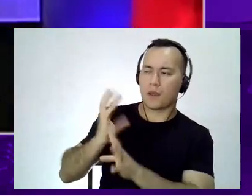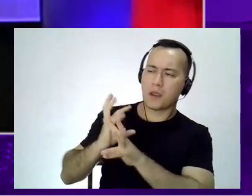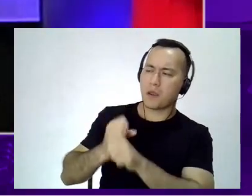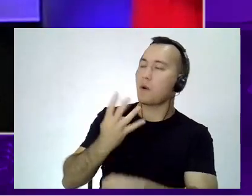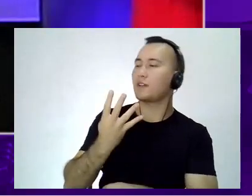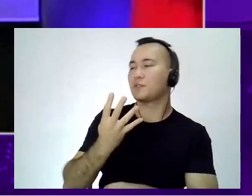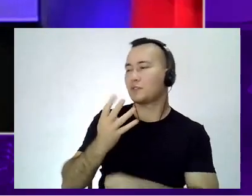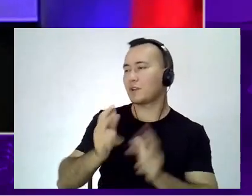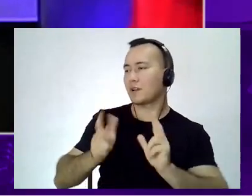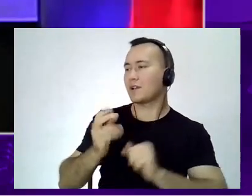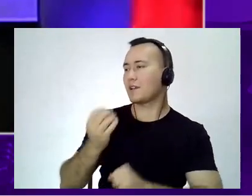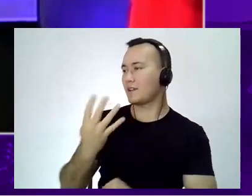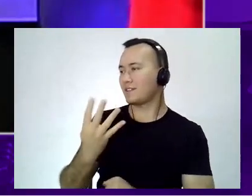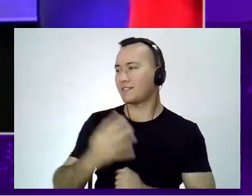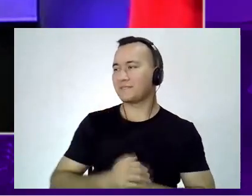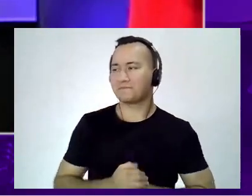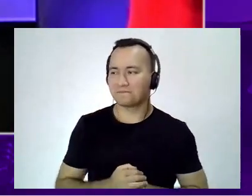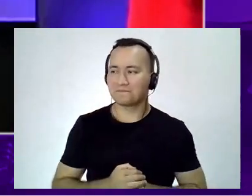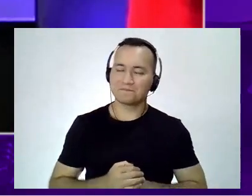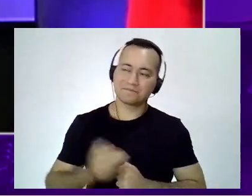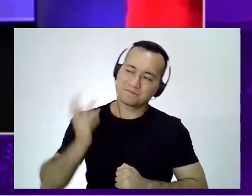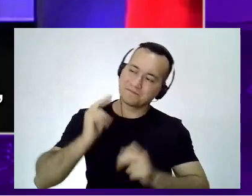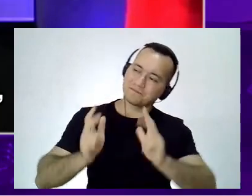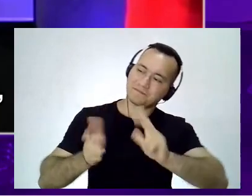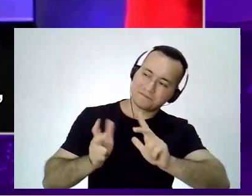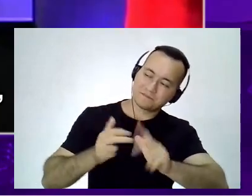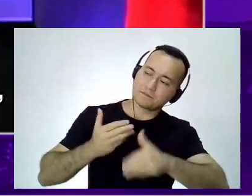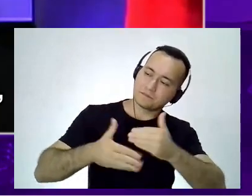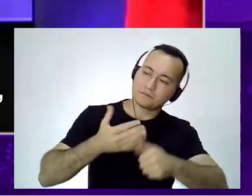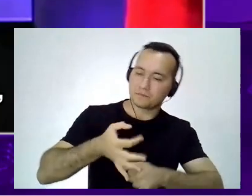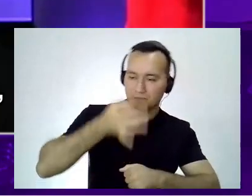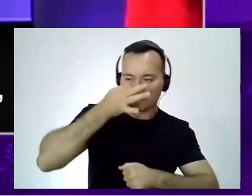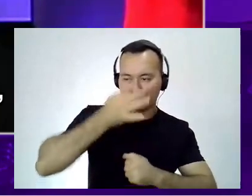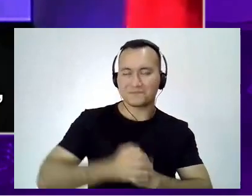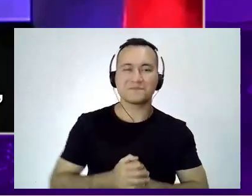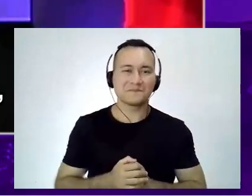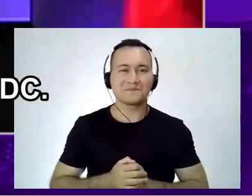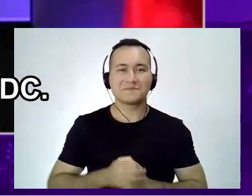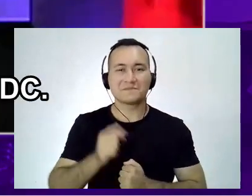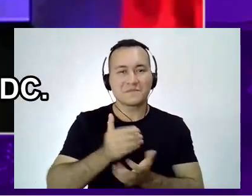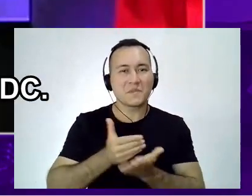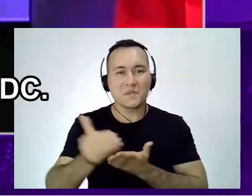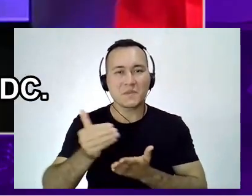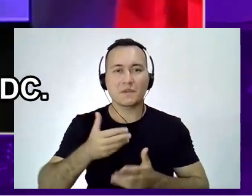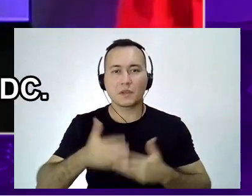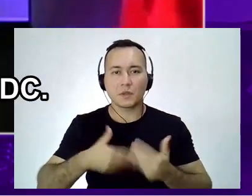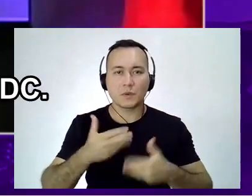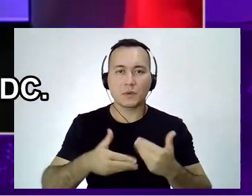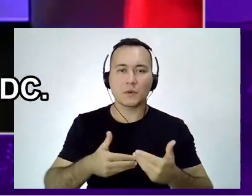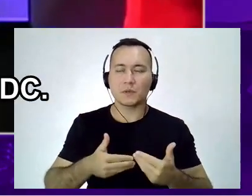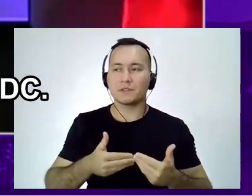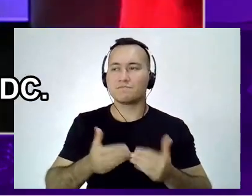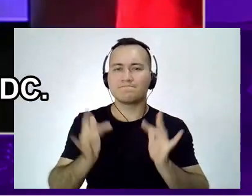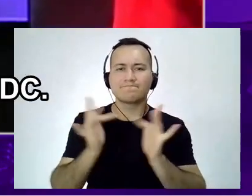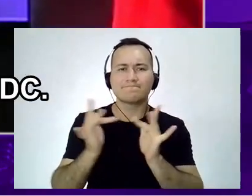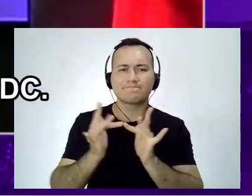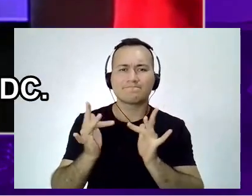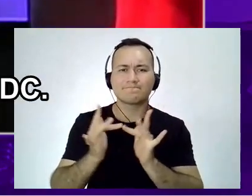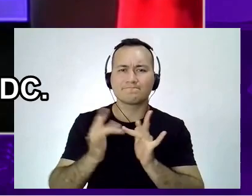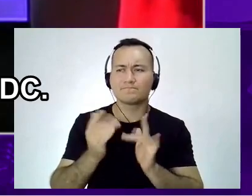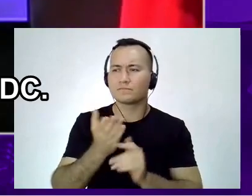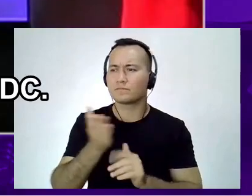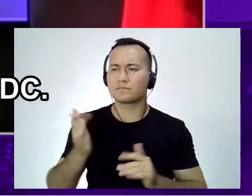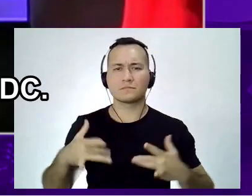digital e presencial, e é meio essa evolução, você começa a compartilhar, começa a conhecer, começa a fazer parte da iniciativa,